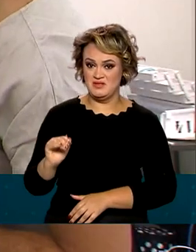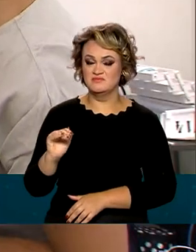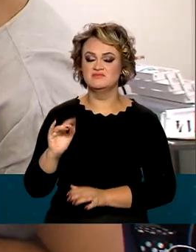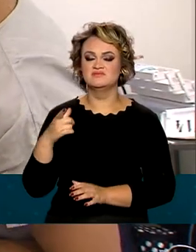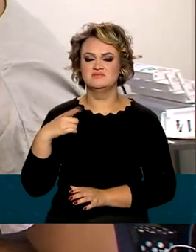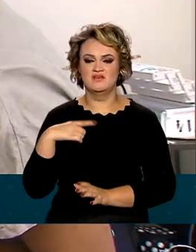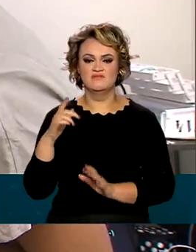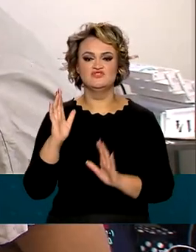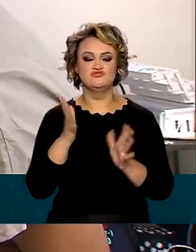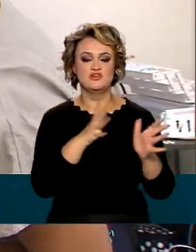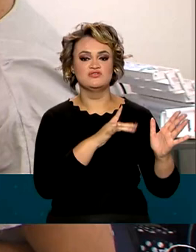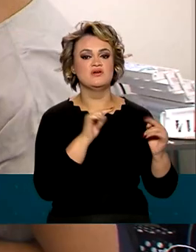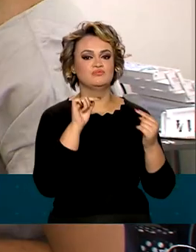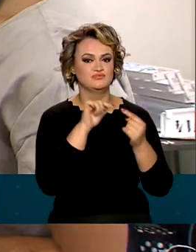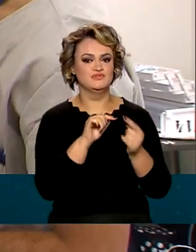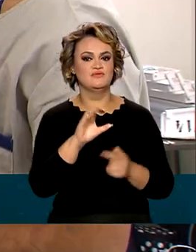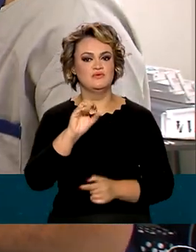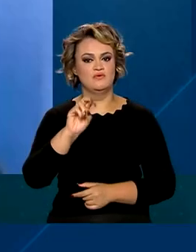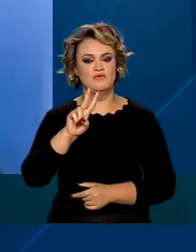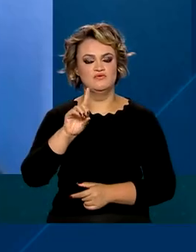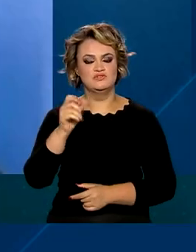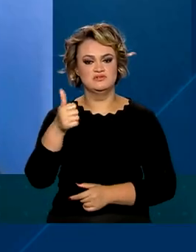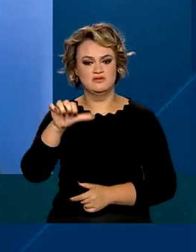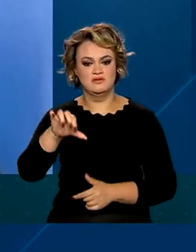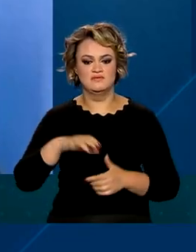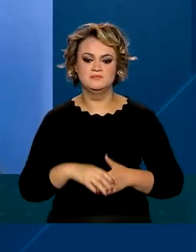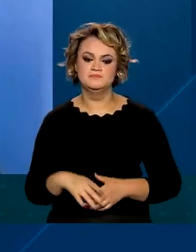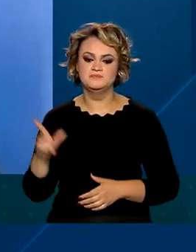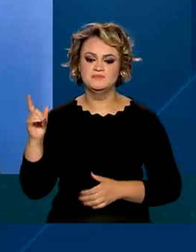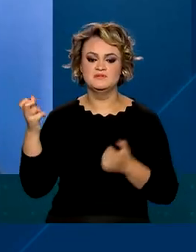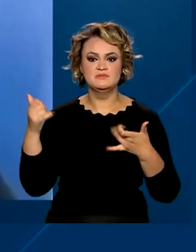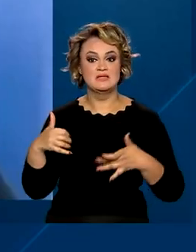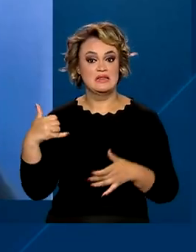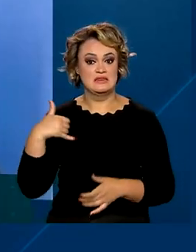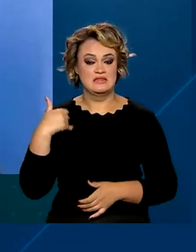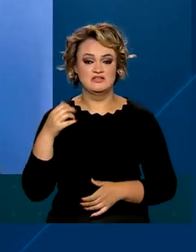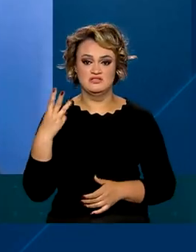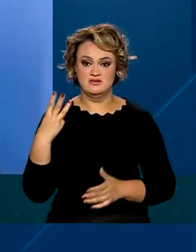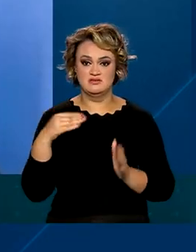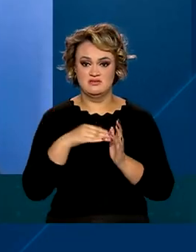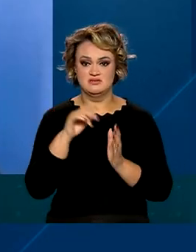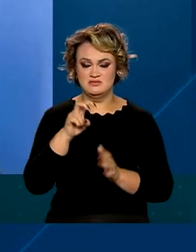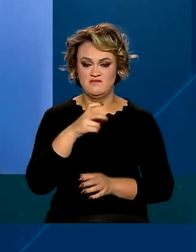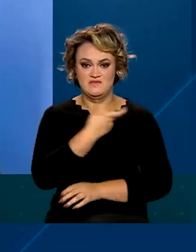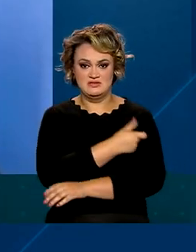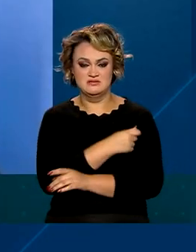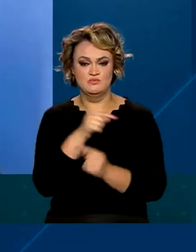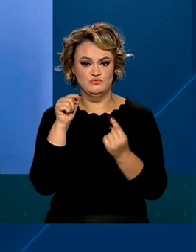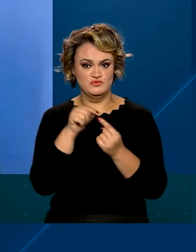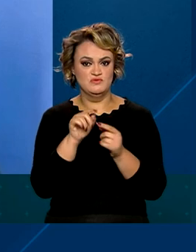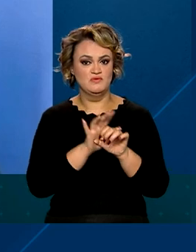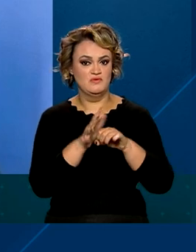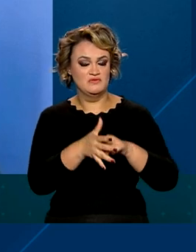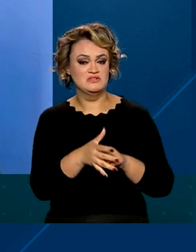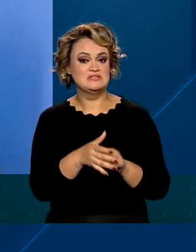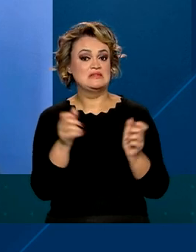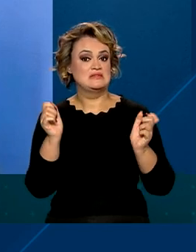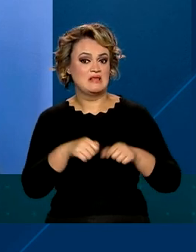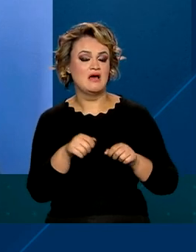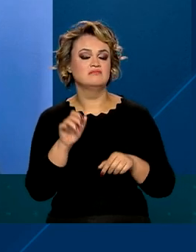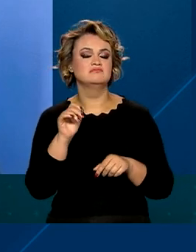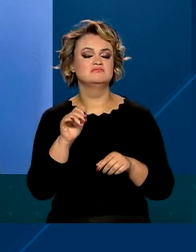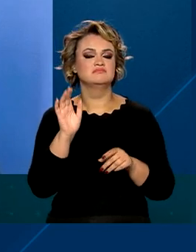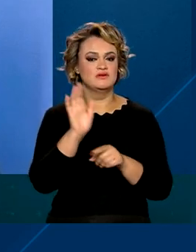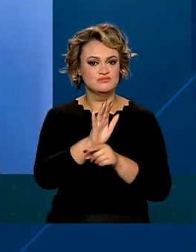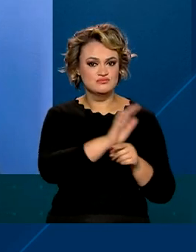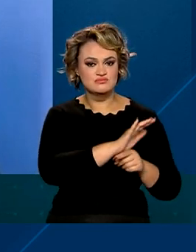foram atribuídas à Covid-19. Vacinar crianças de 3 a 5 anos contra a Covid-19 pode ajudar a